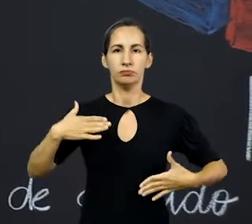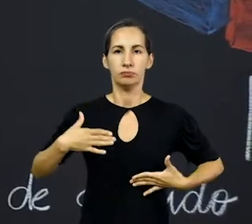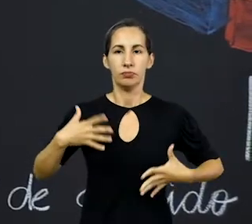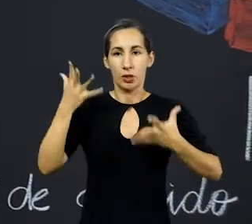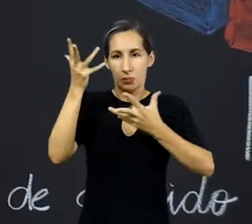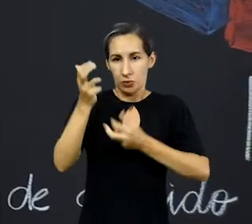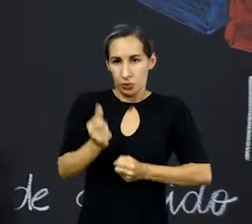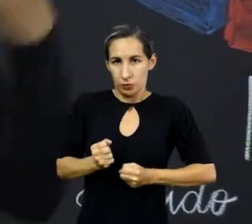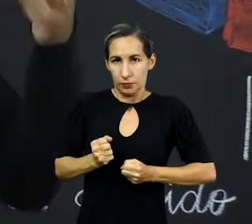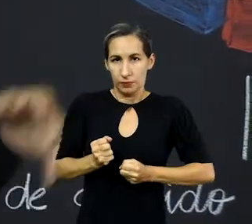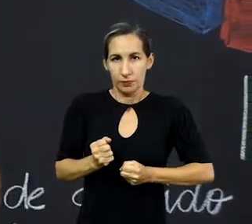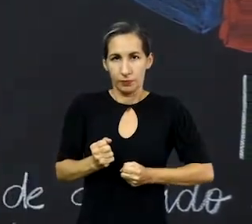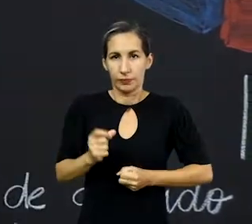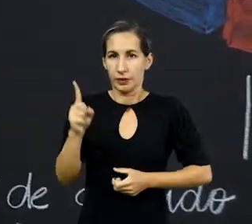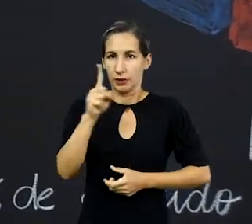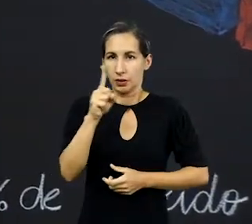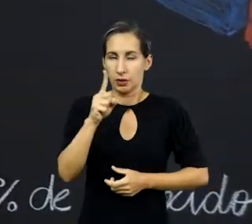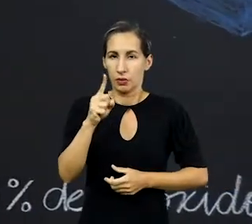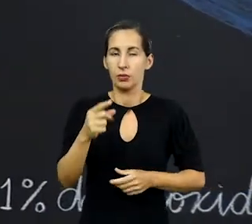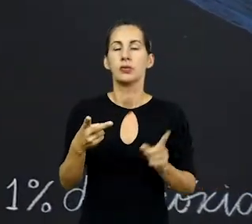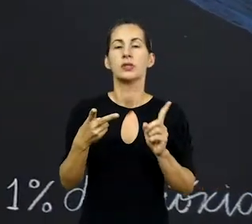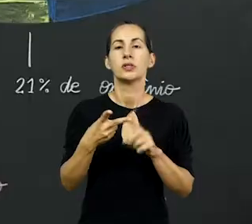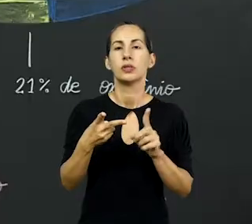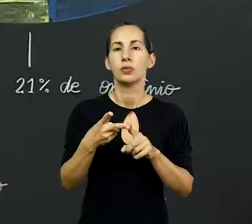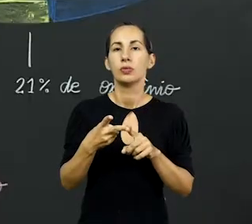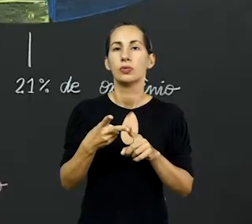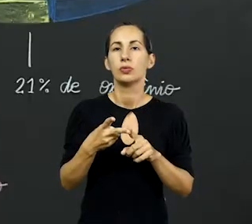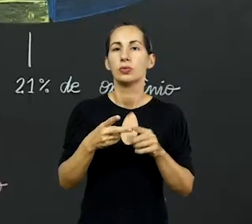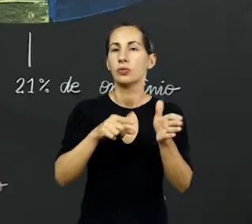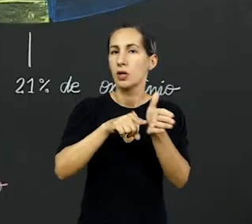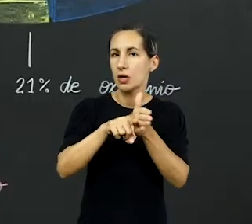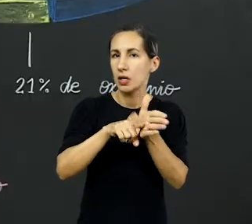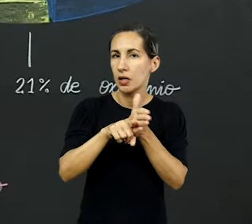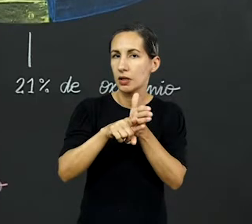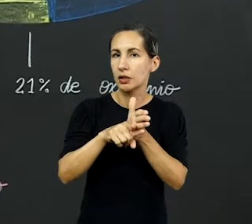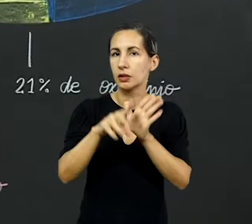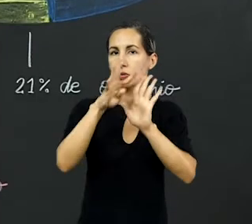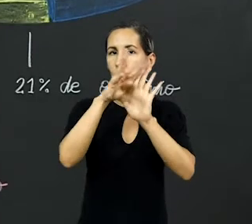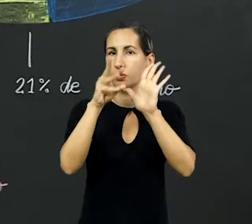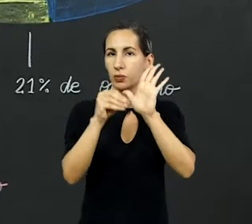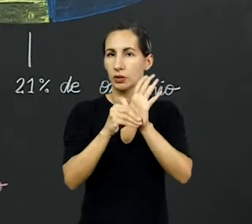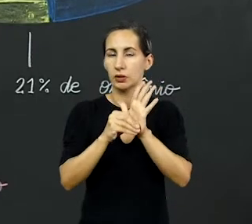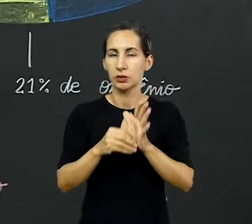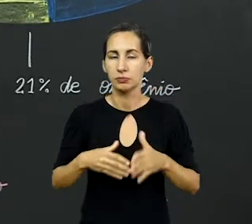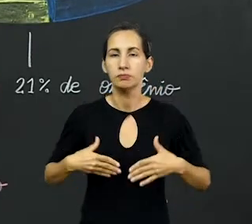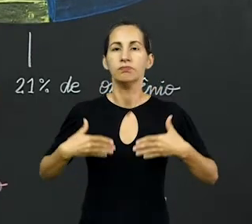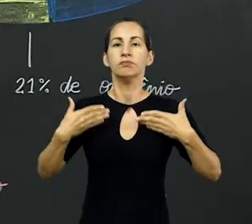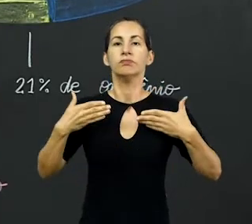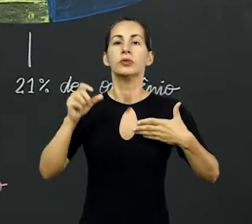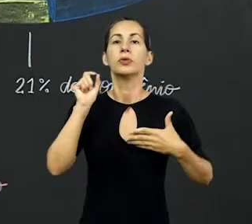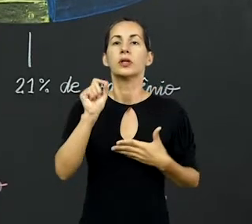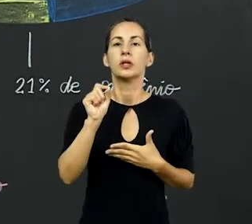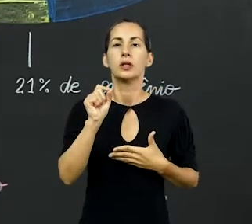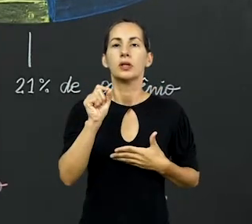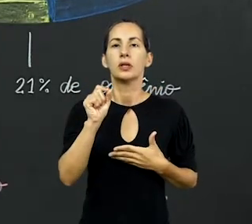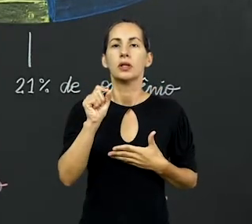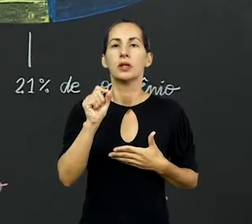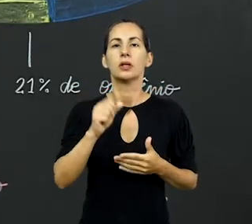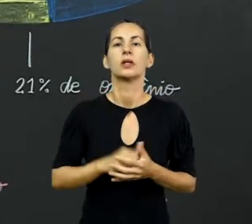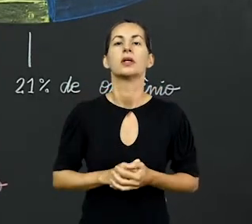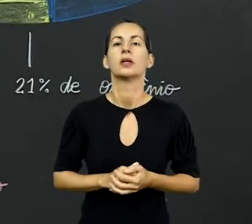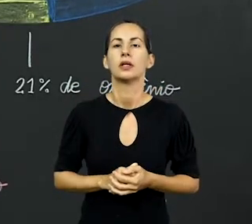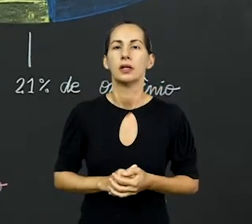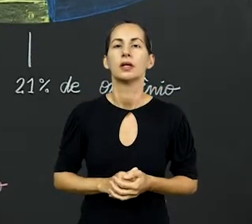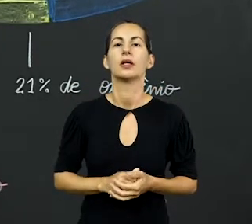absorver pela respiração. Segundo lugar, nesse ranking aí dos componentes do ar, tem o quem? Ele, aí